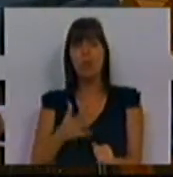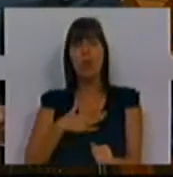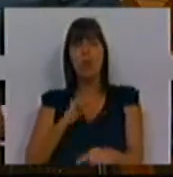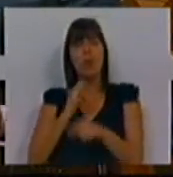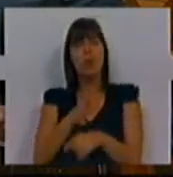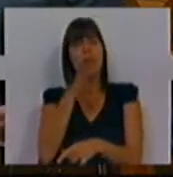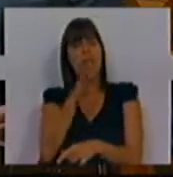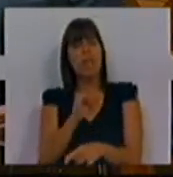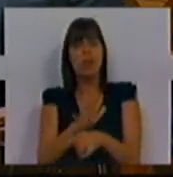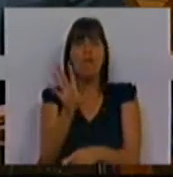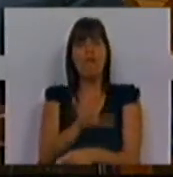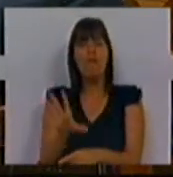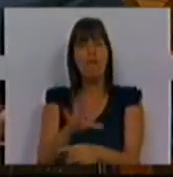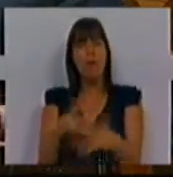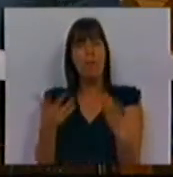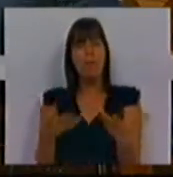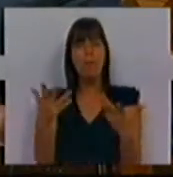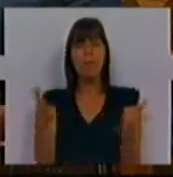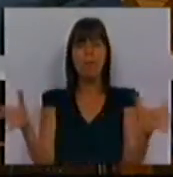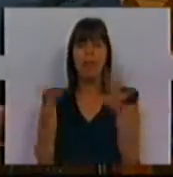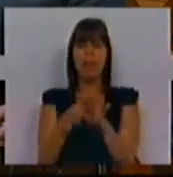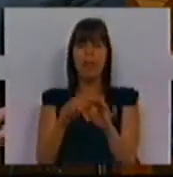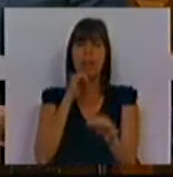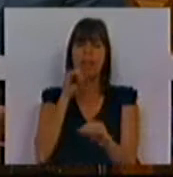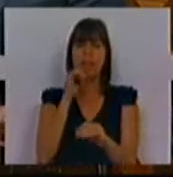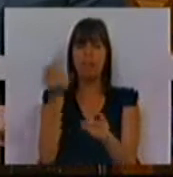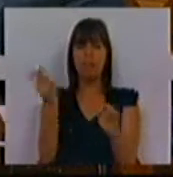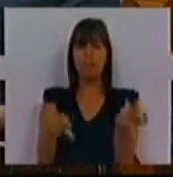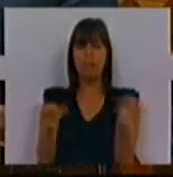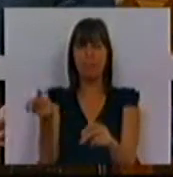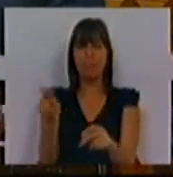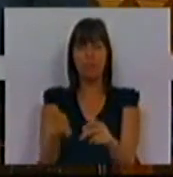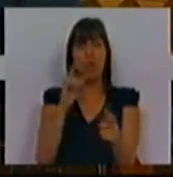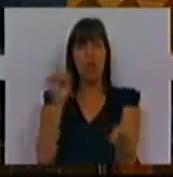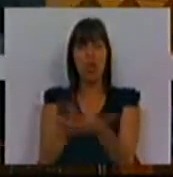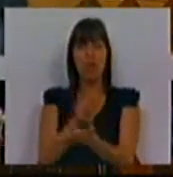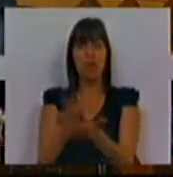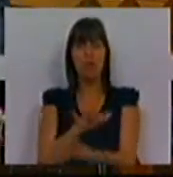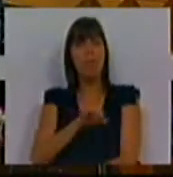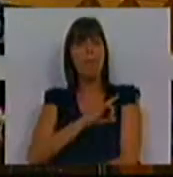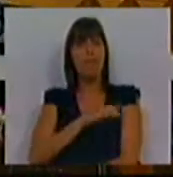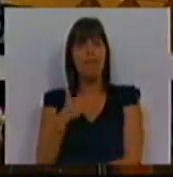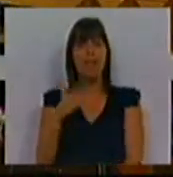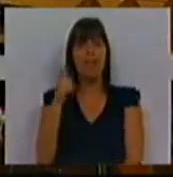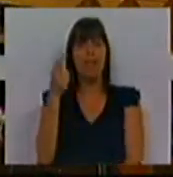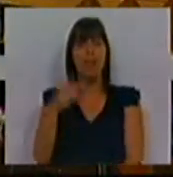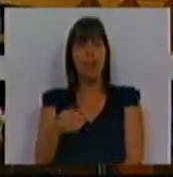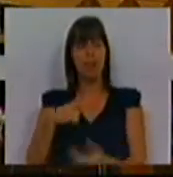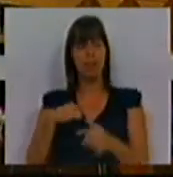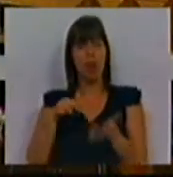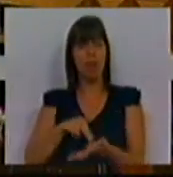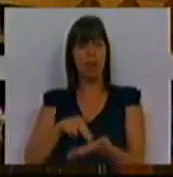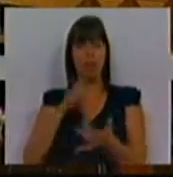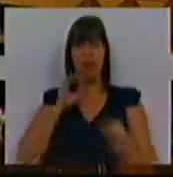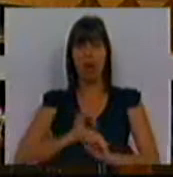outra expressão, esta correlação sucessiva de incidentes com as notícias da privatização da TAP. A nossa posição